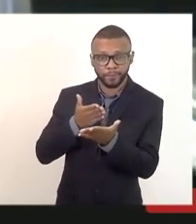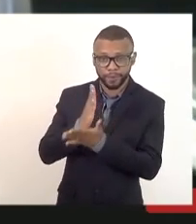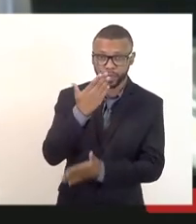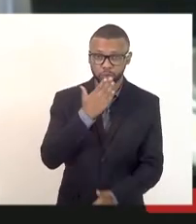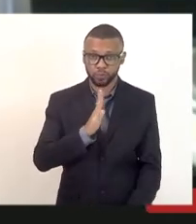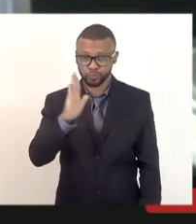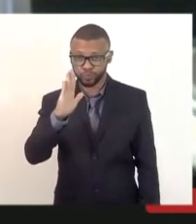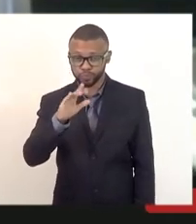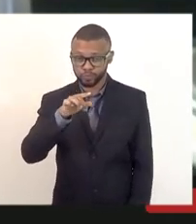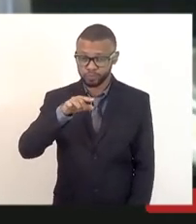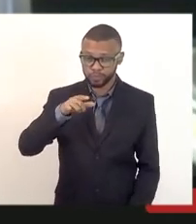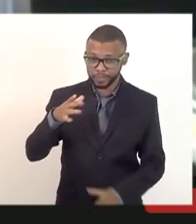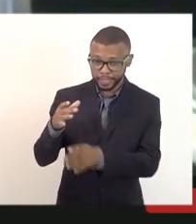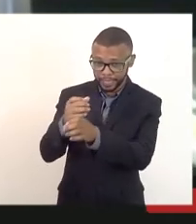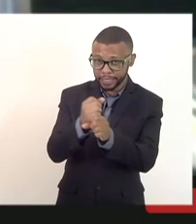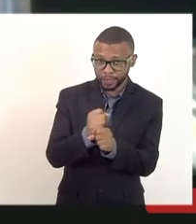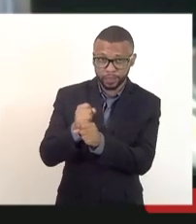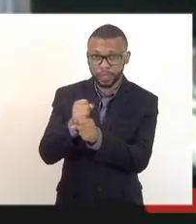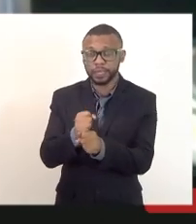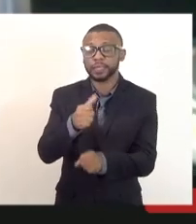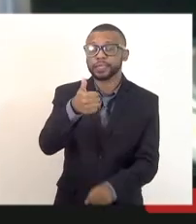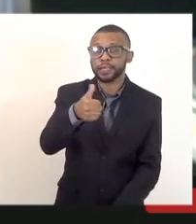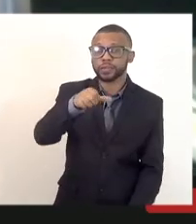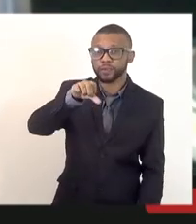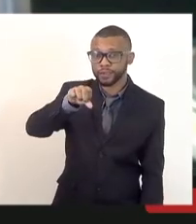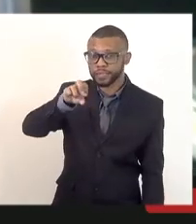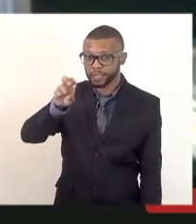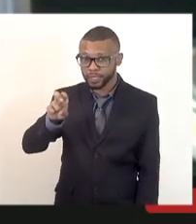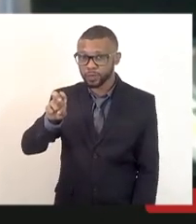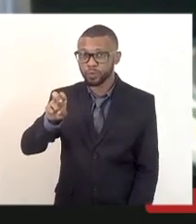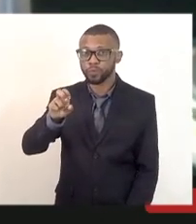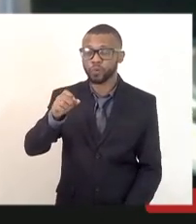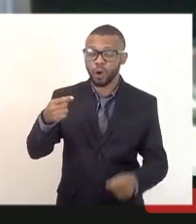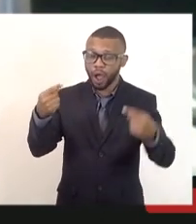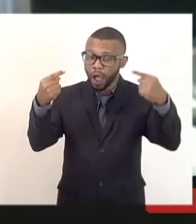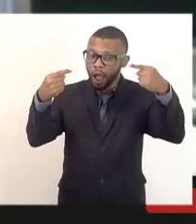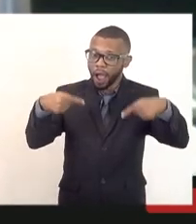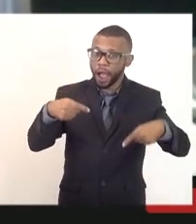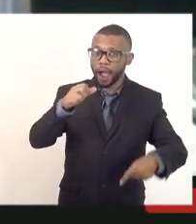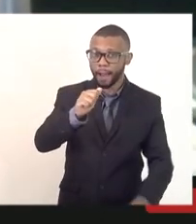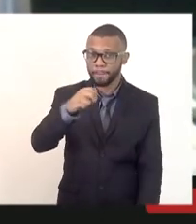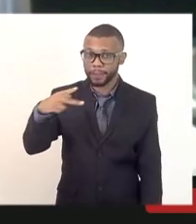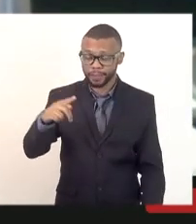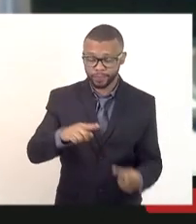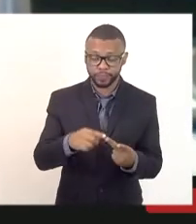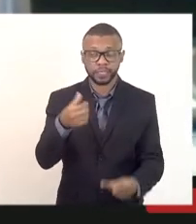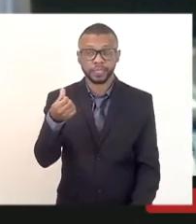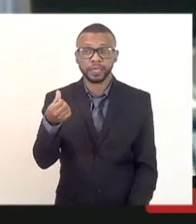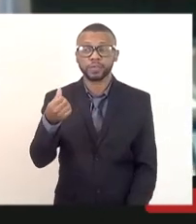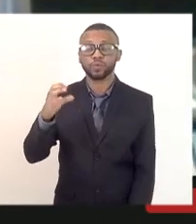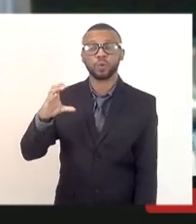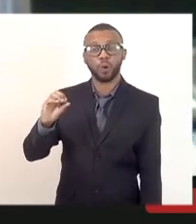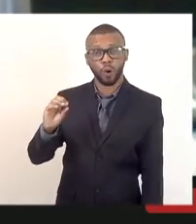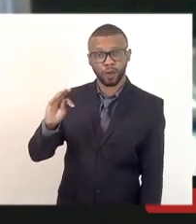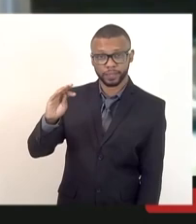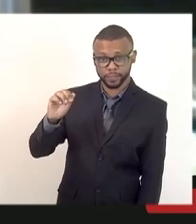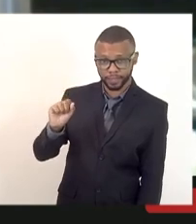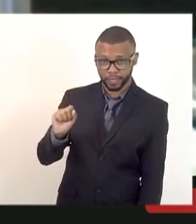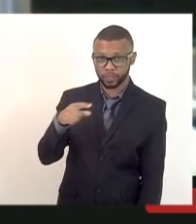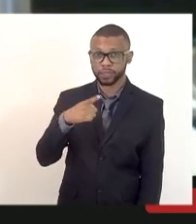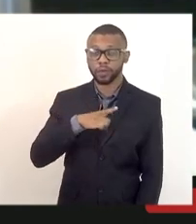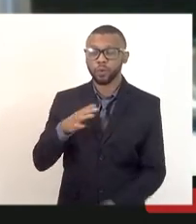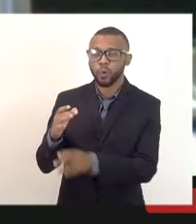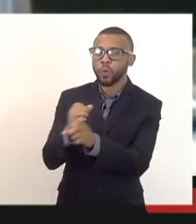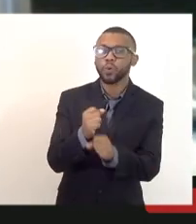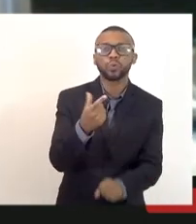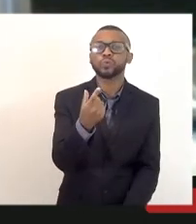195 por ampla concorrência e seis por cota, então nós temos 201 candidatos que